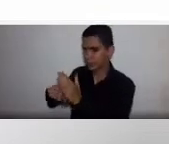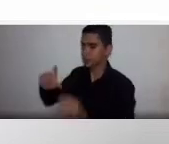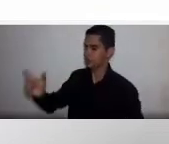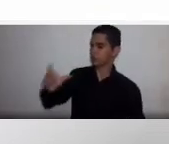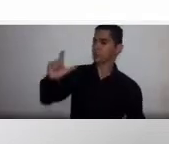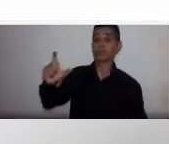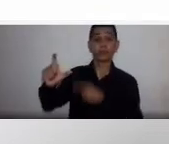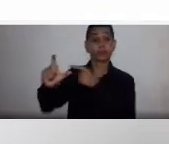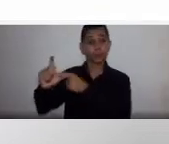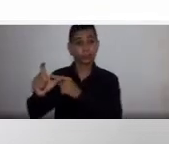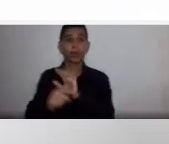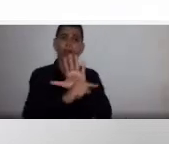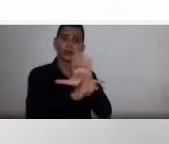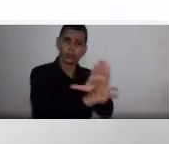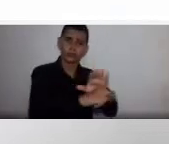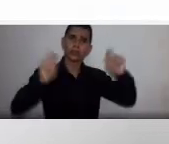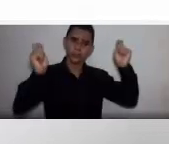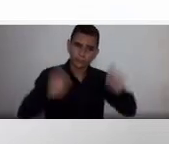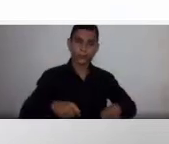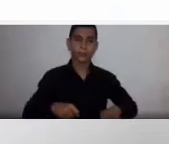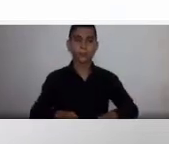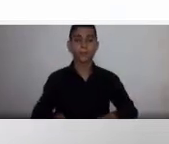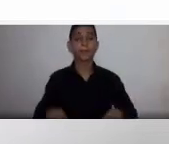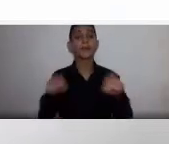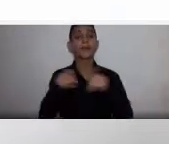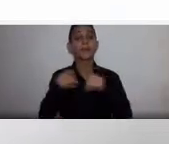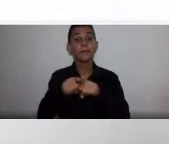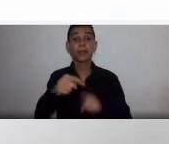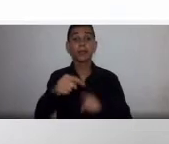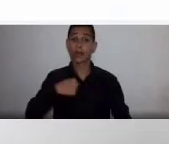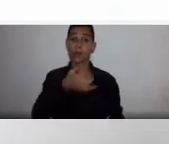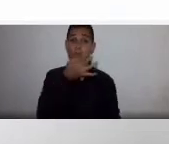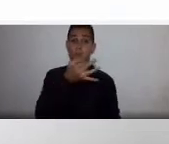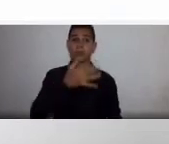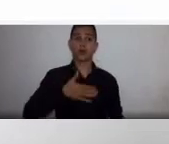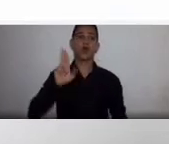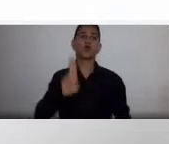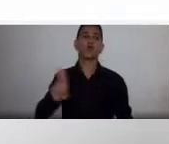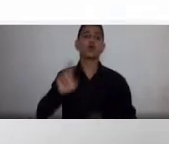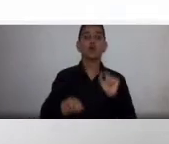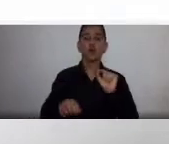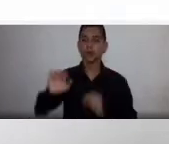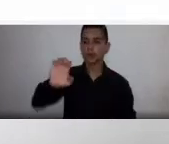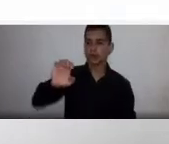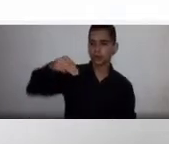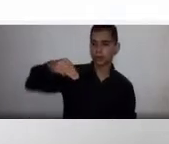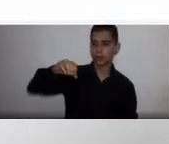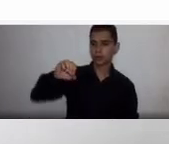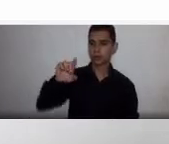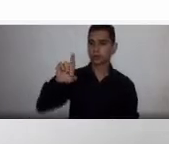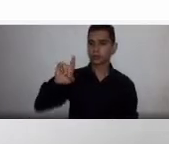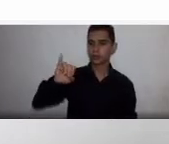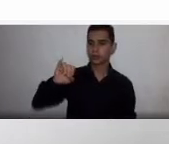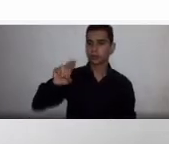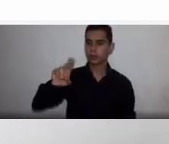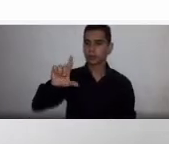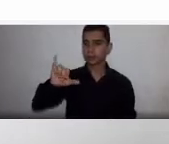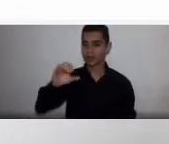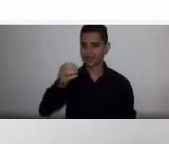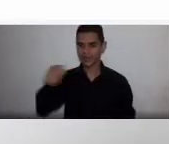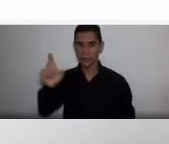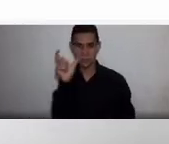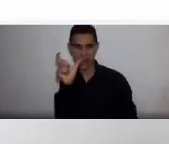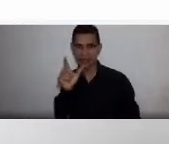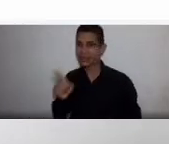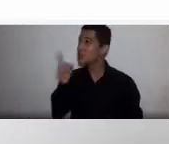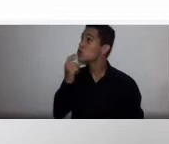Mas o que eu mais uso na minha prática também profissional é a hemodiluição. Então, o que é a hemodiluição? Eu tiro o sangue total do